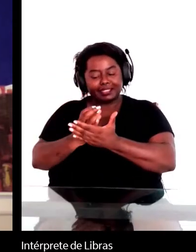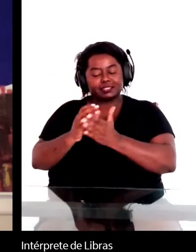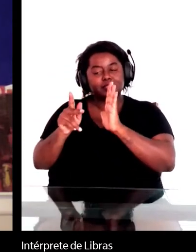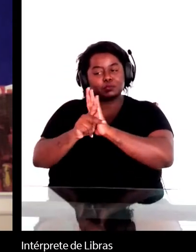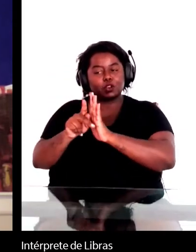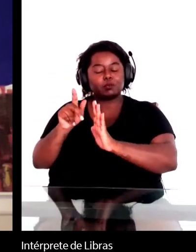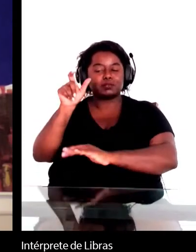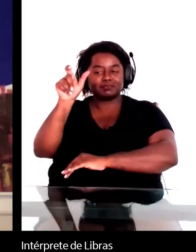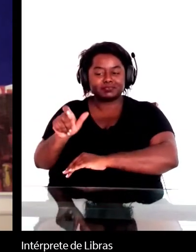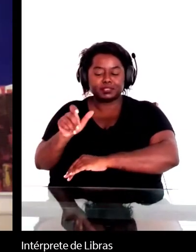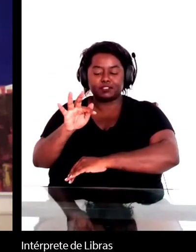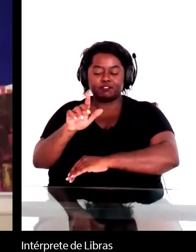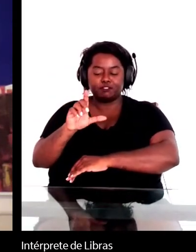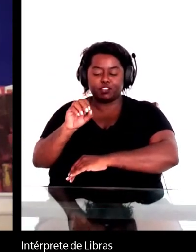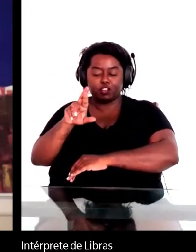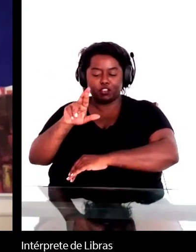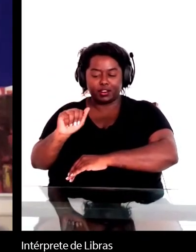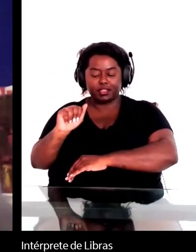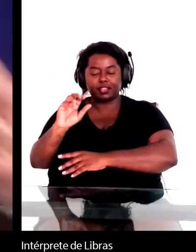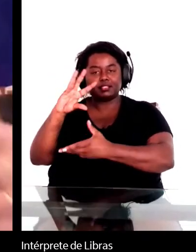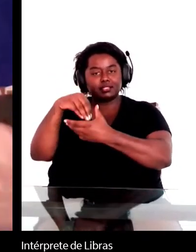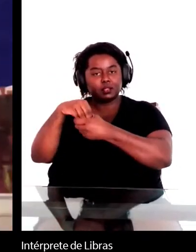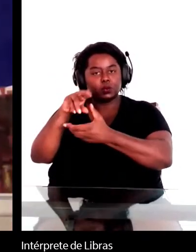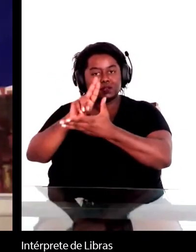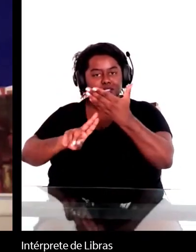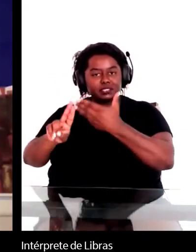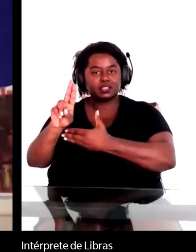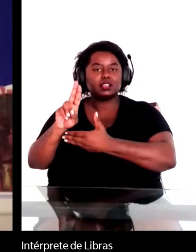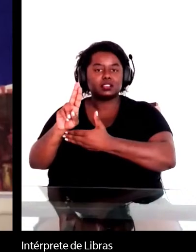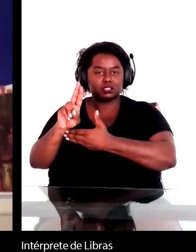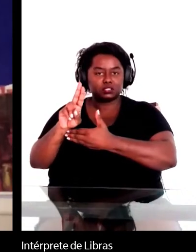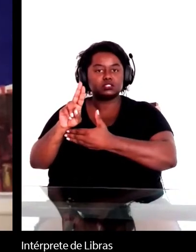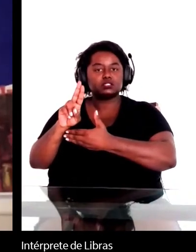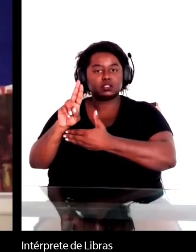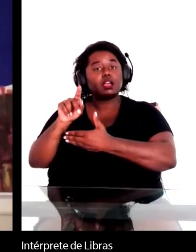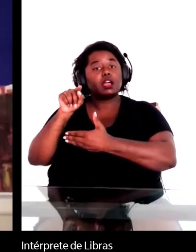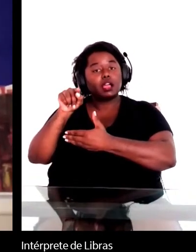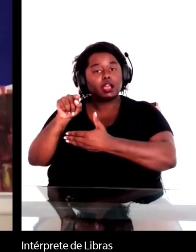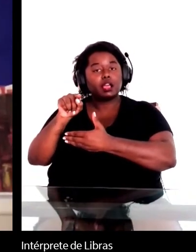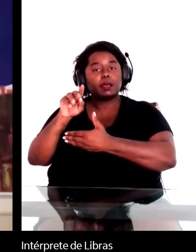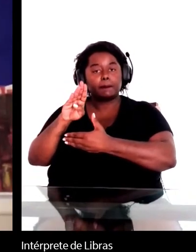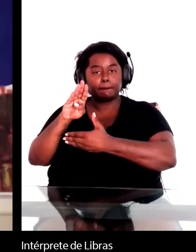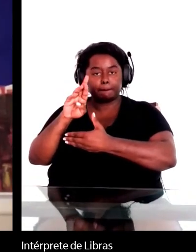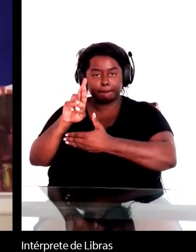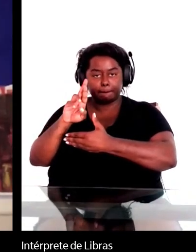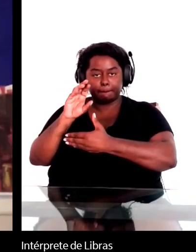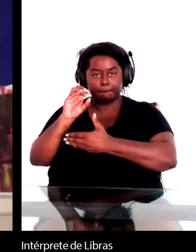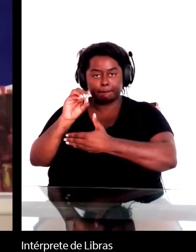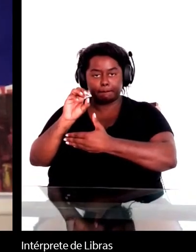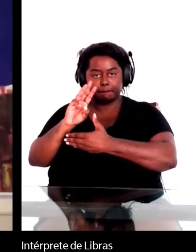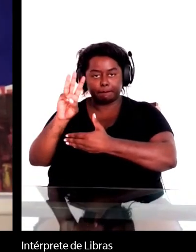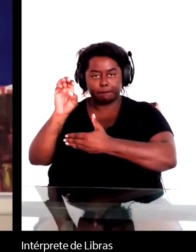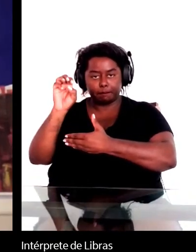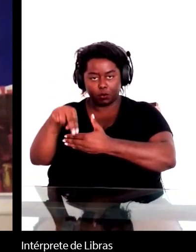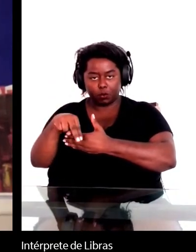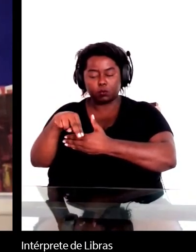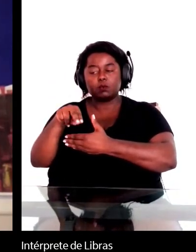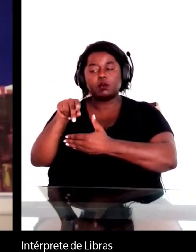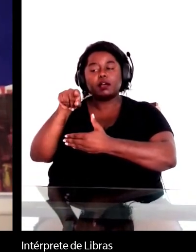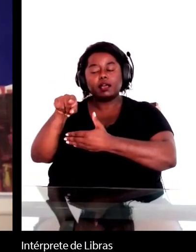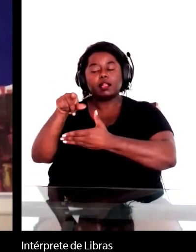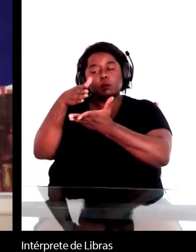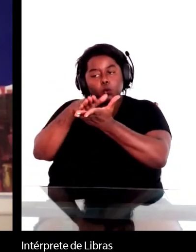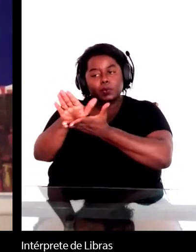na Universidade de Brown, que ela depois publicou no mercado, então, é uma das poucas edições em inglês